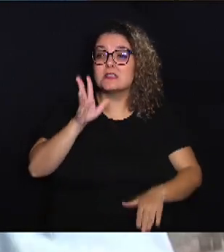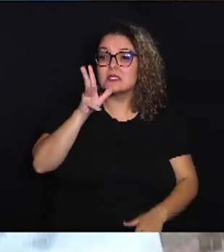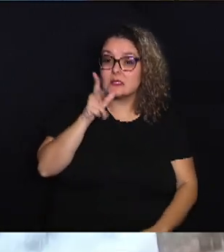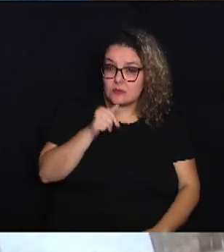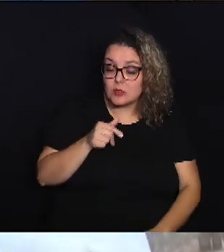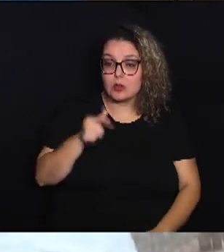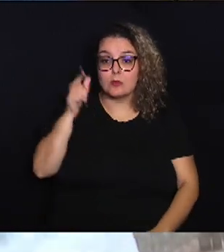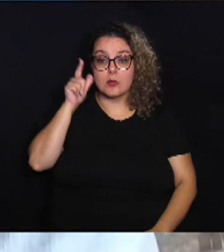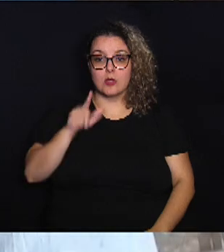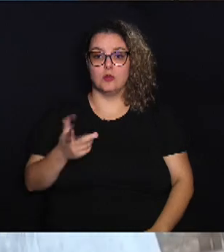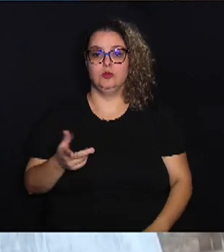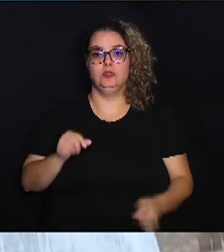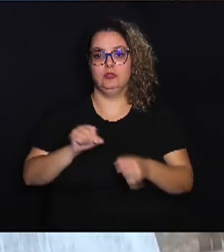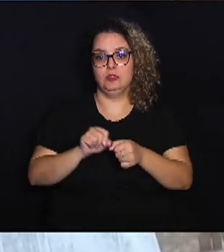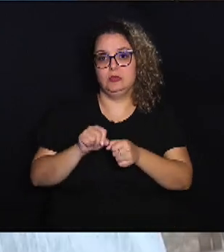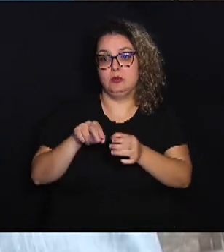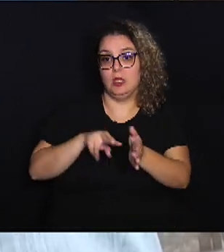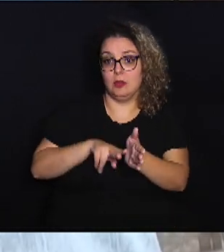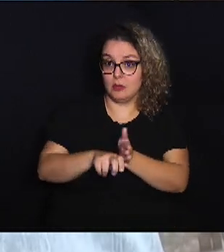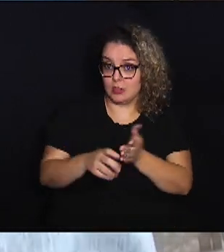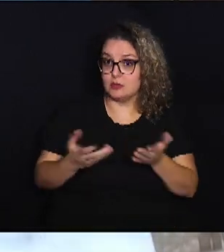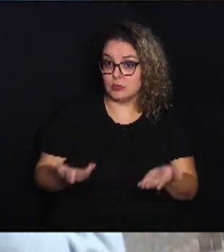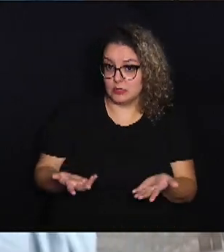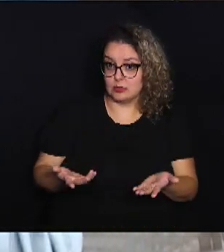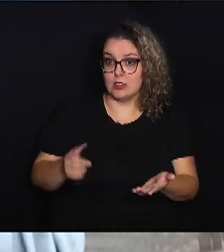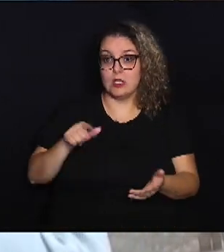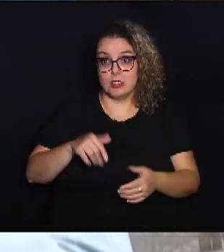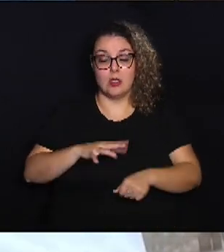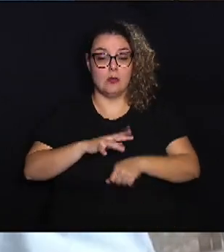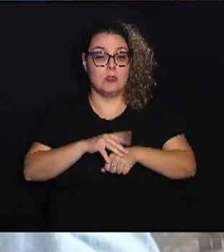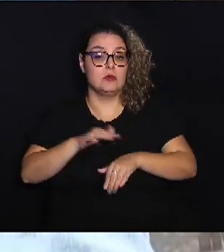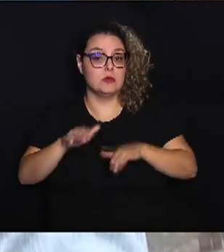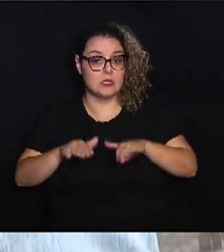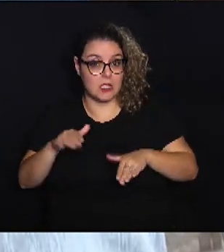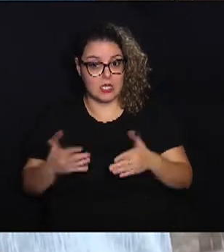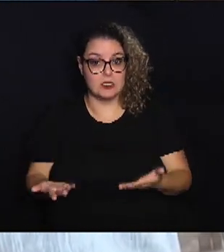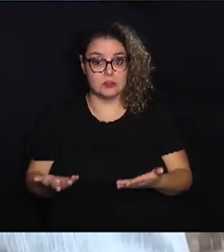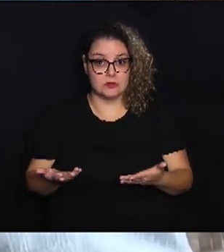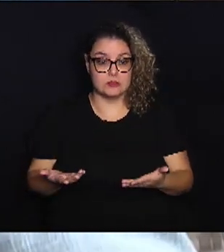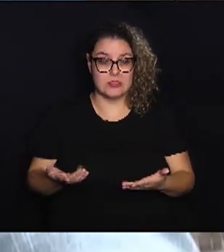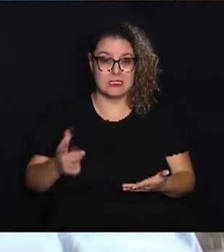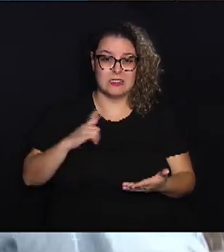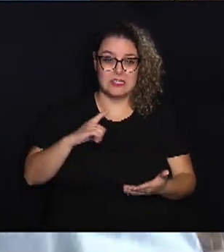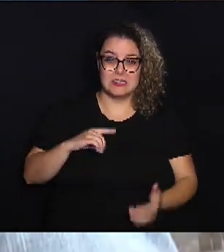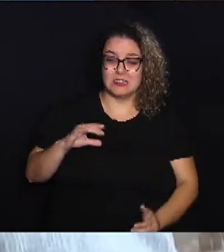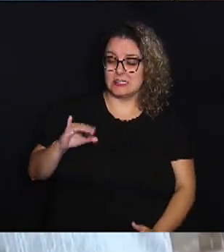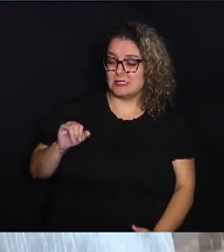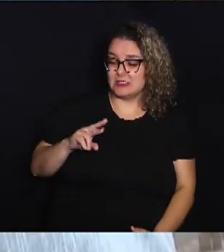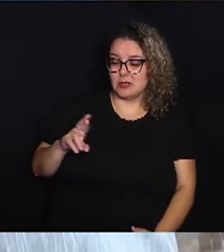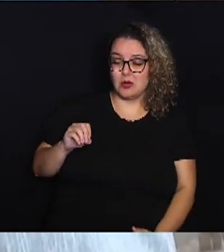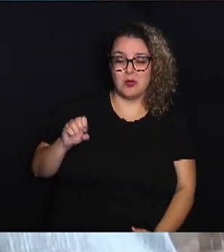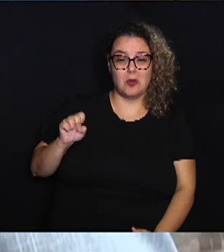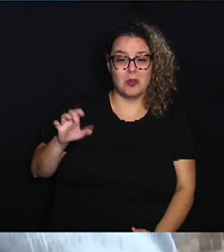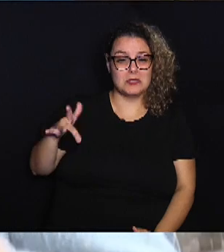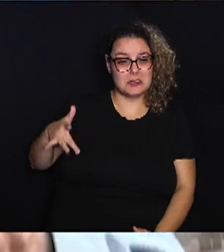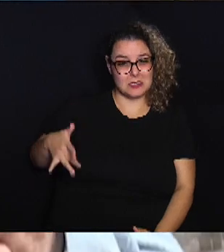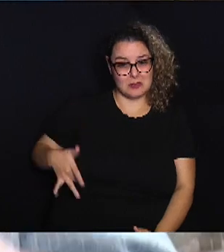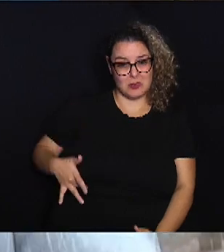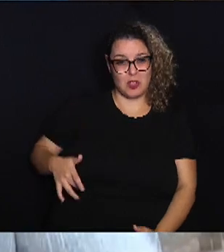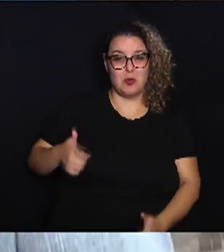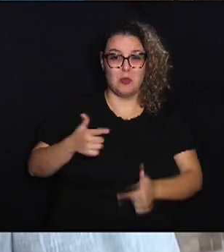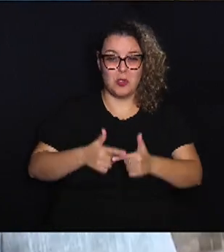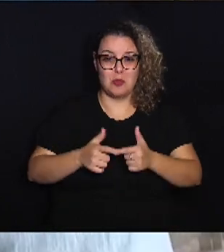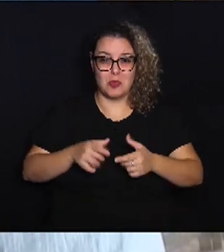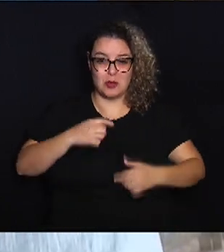se conseguir fazer o diagnóstico. E é uma doença que muitas vezes causa cirrose hepática, causa problemas digestivos,